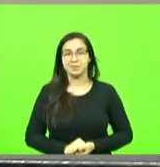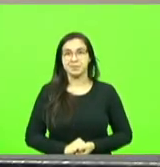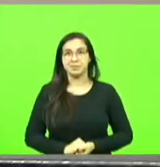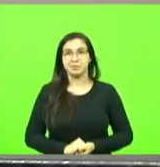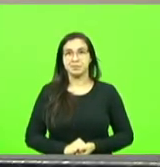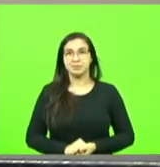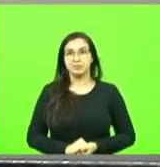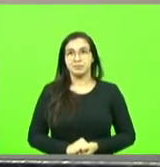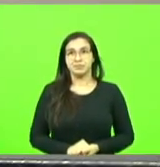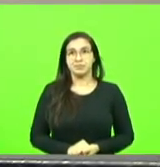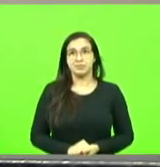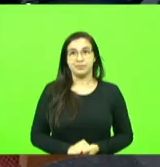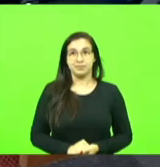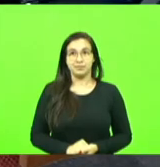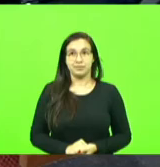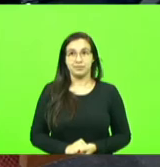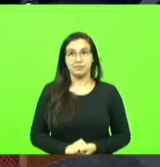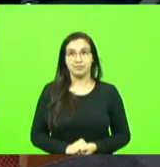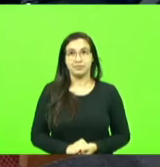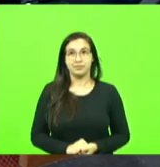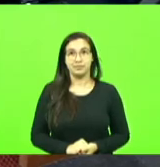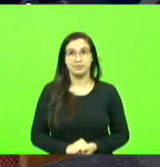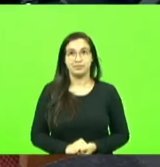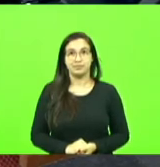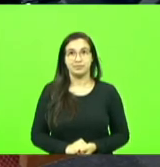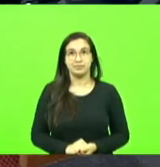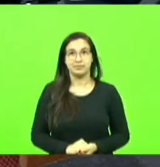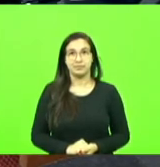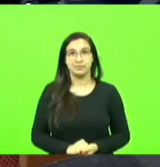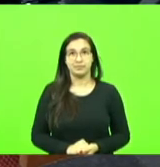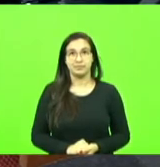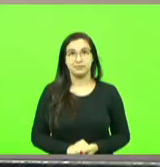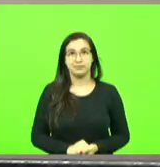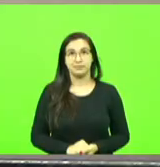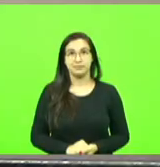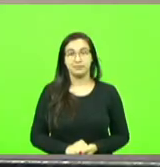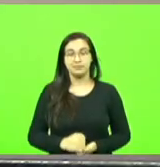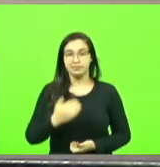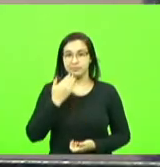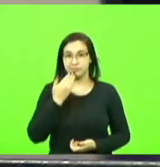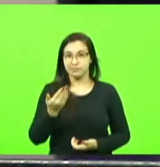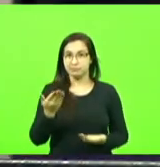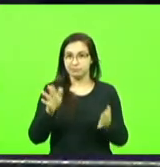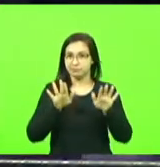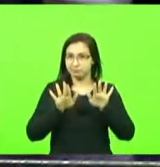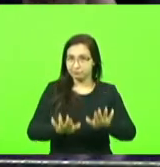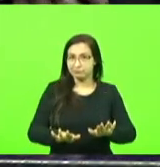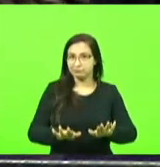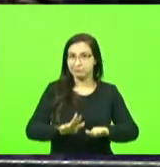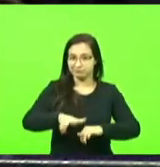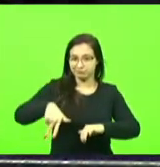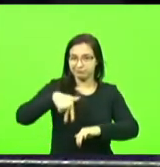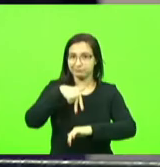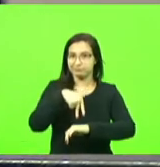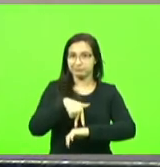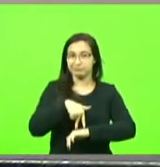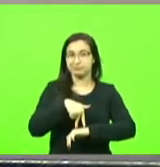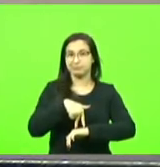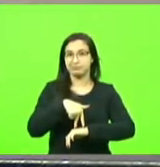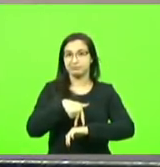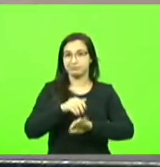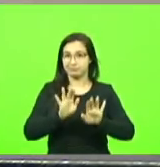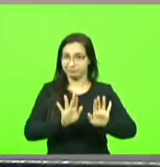parabéns parabéns pelo discurso vou pedir a permanência de vossa excelência ali na